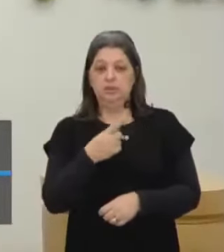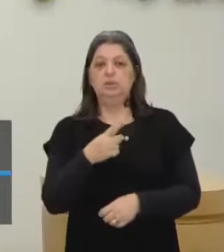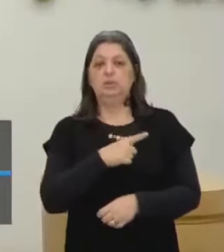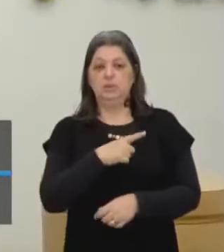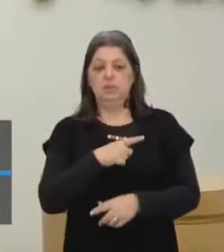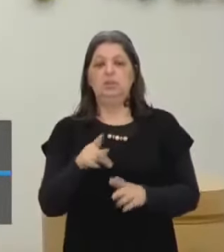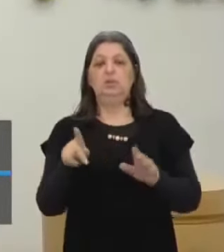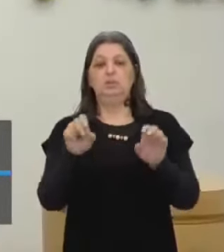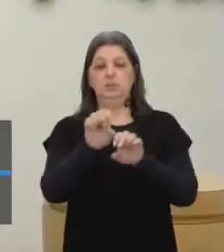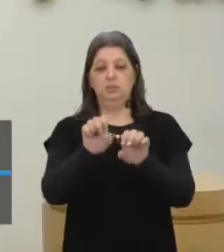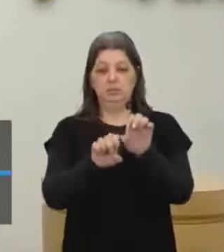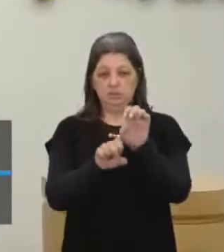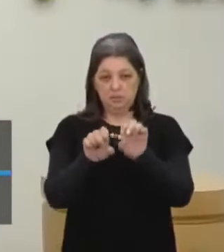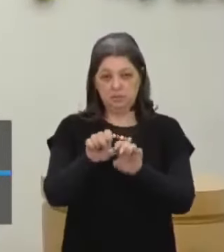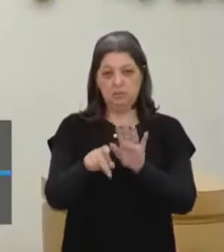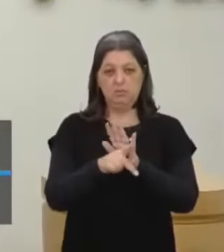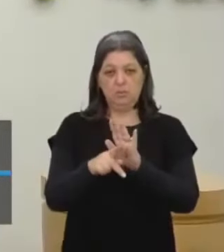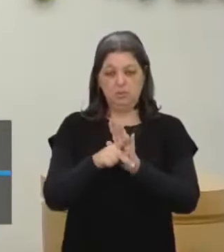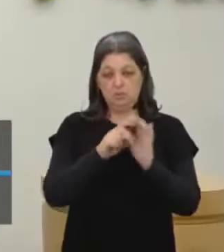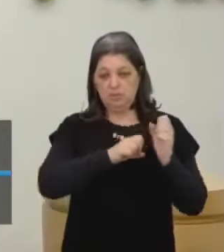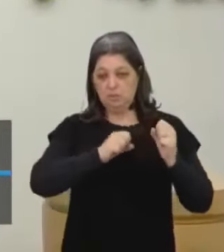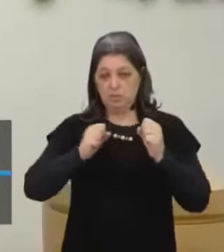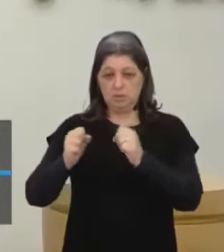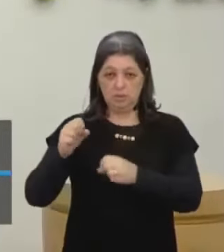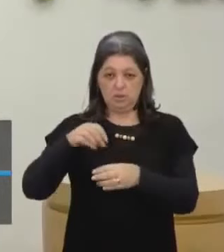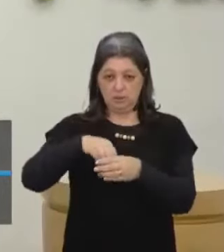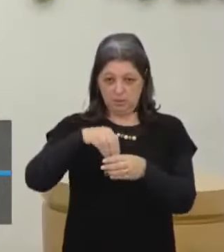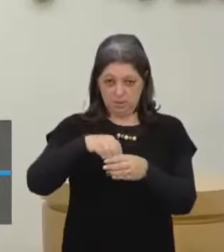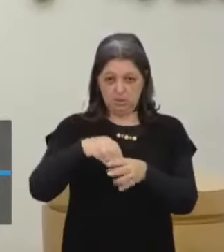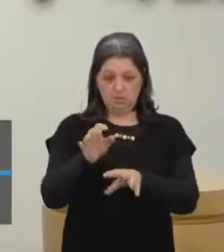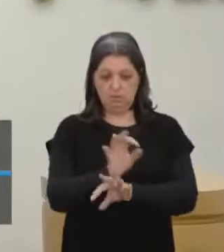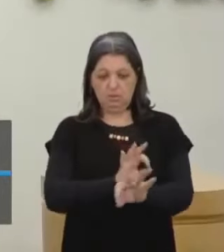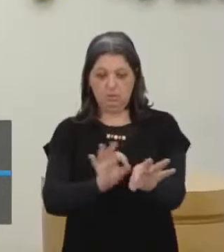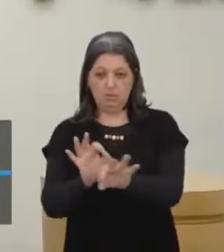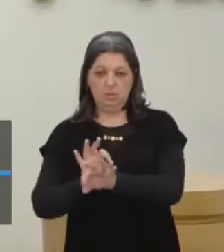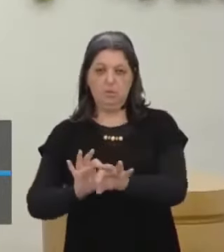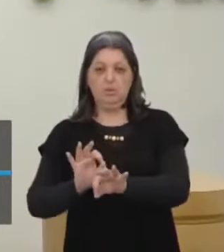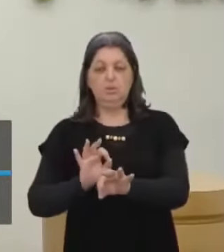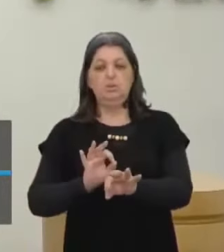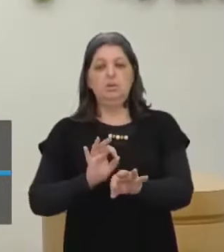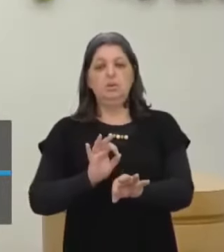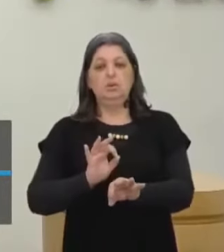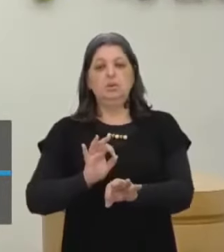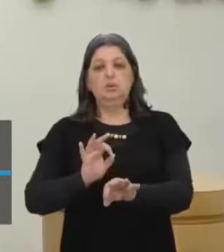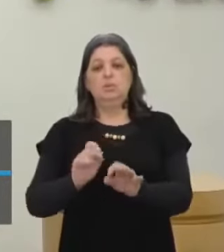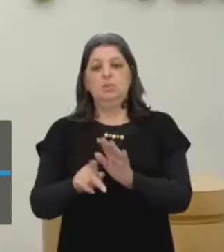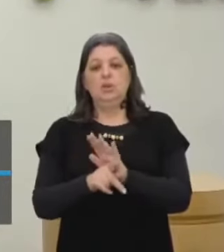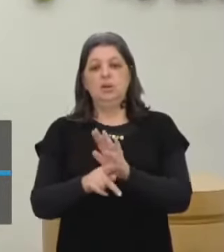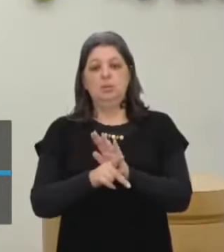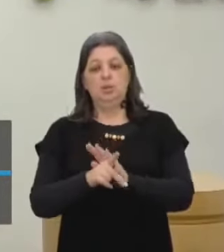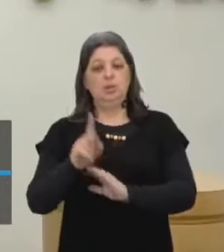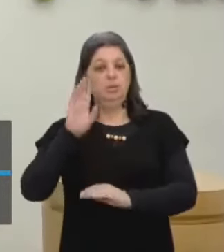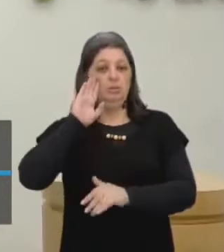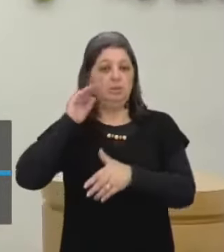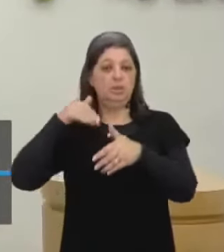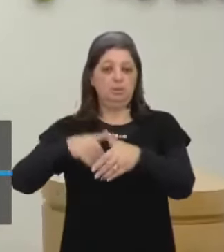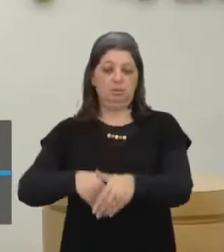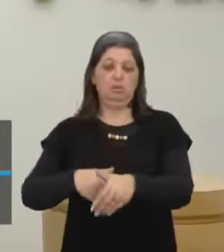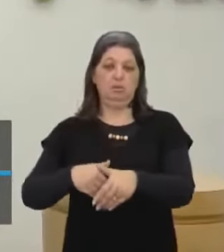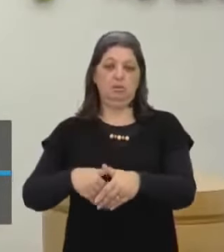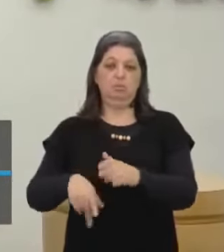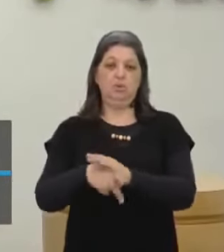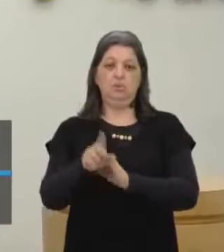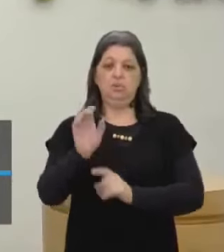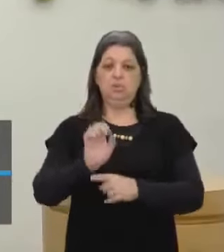estrutura de força interna De organização militar Dentro de um Estado que é democrático Algo que de alguma